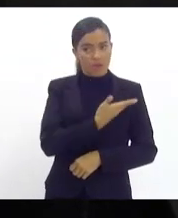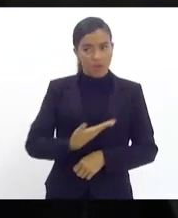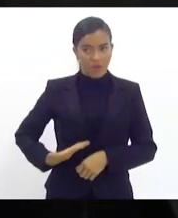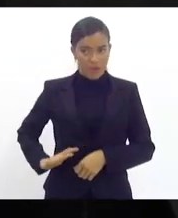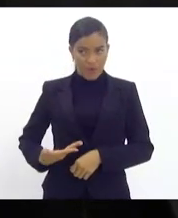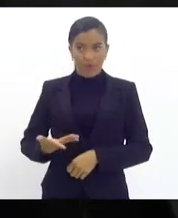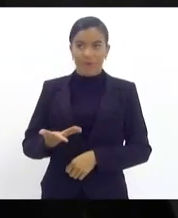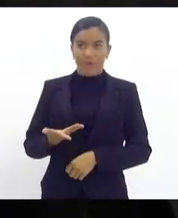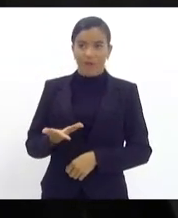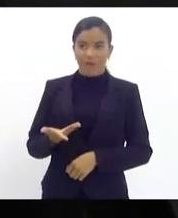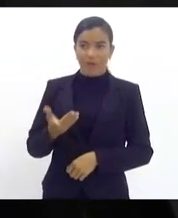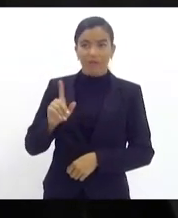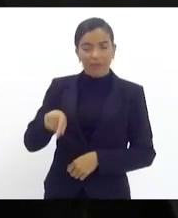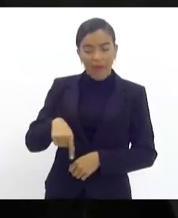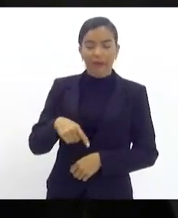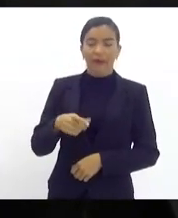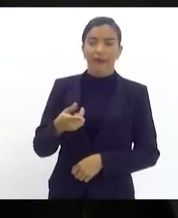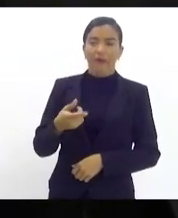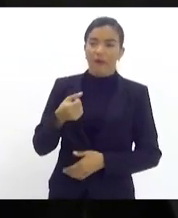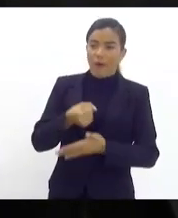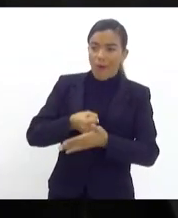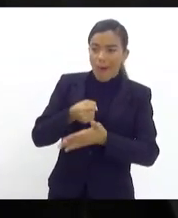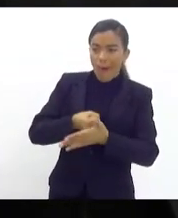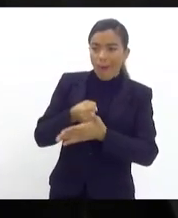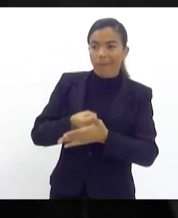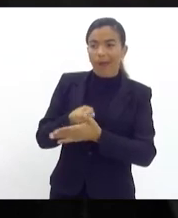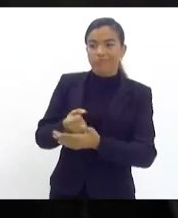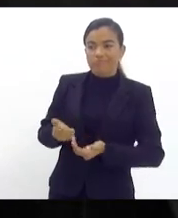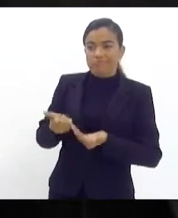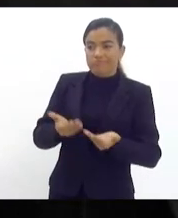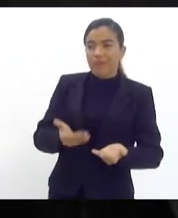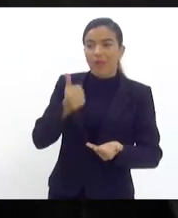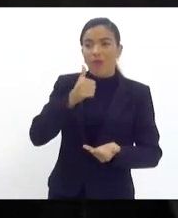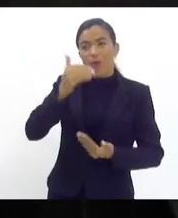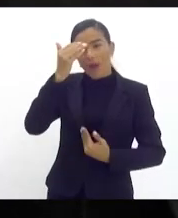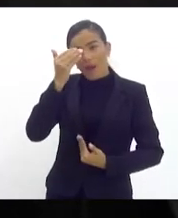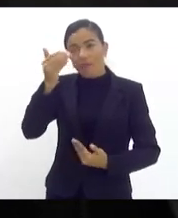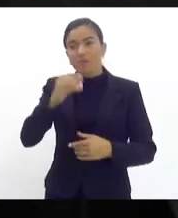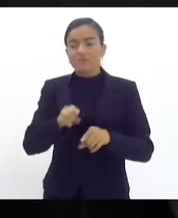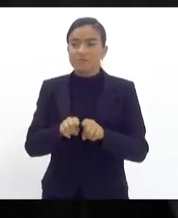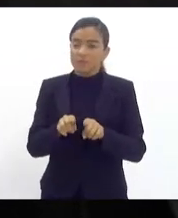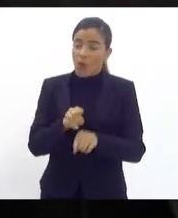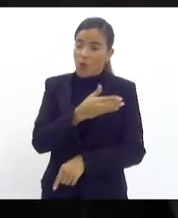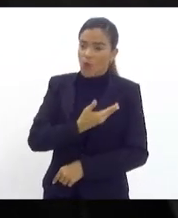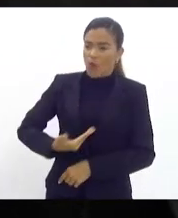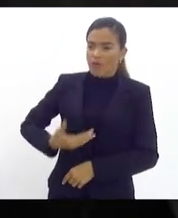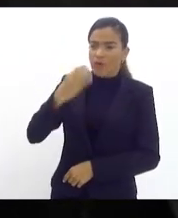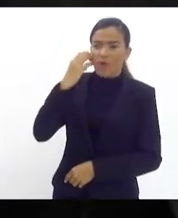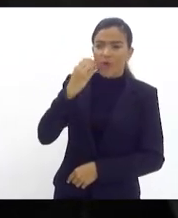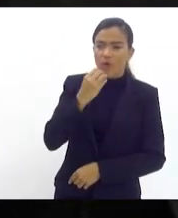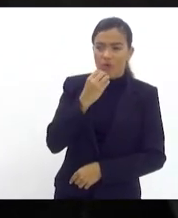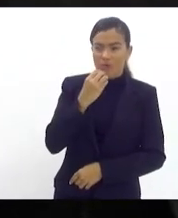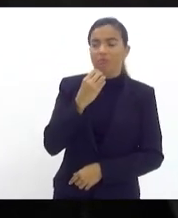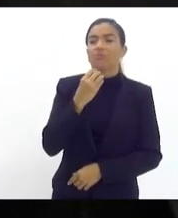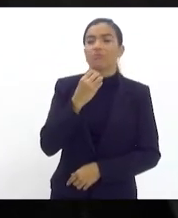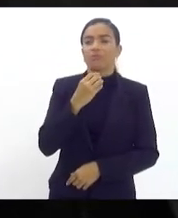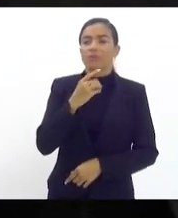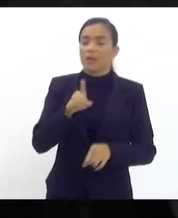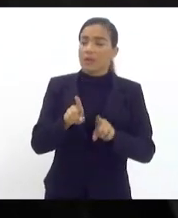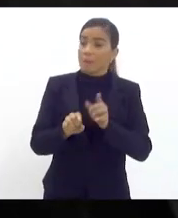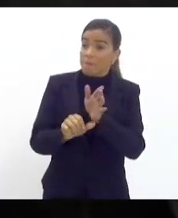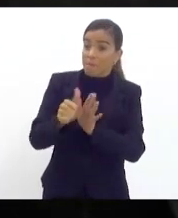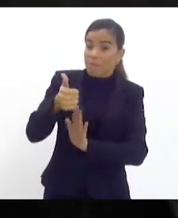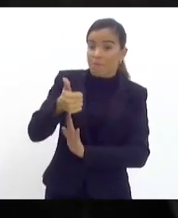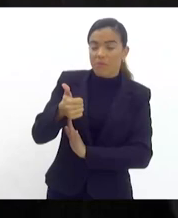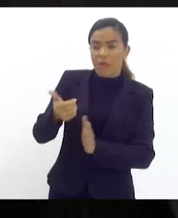é importantíssima e para essa mulher então eu agradeço também ao governador Cláudio Castro que inicialmente